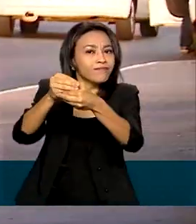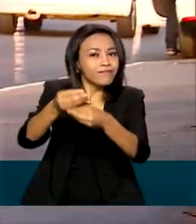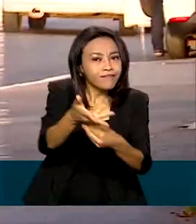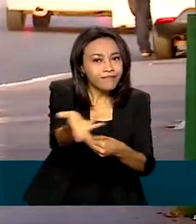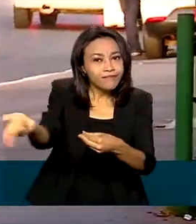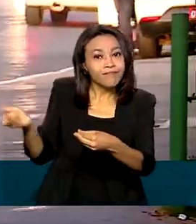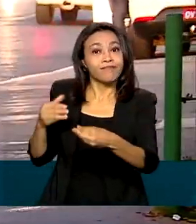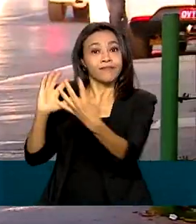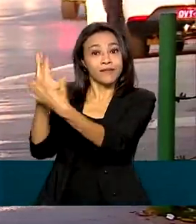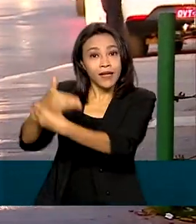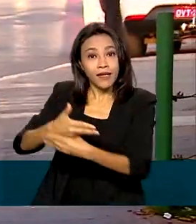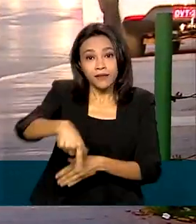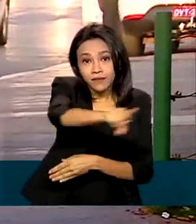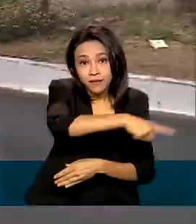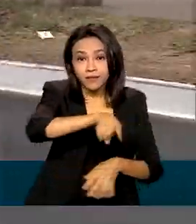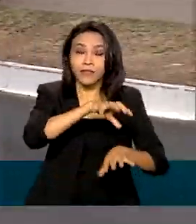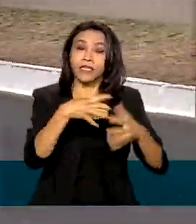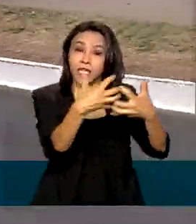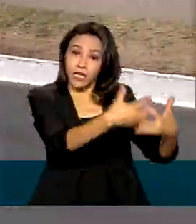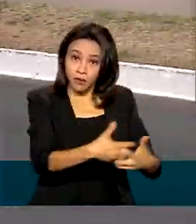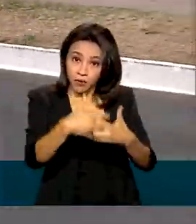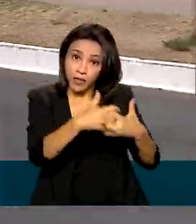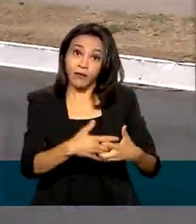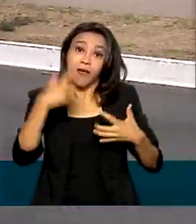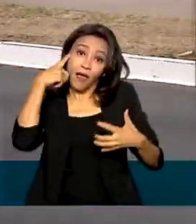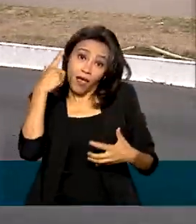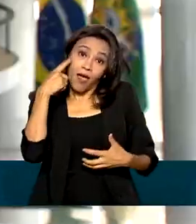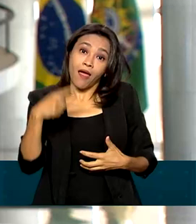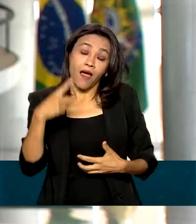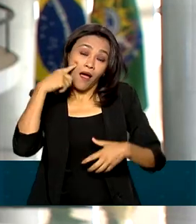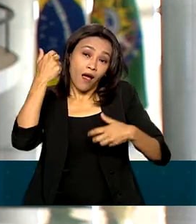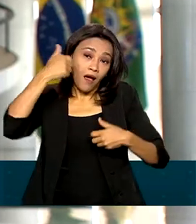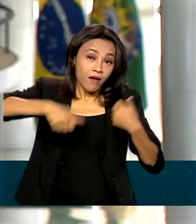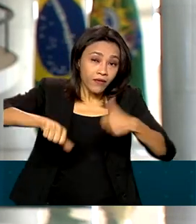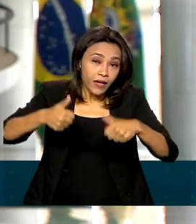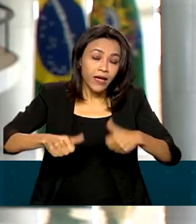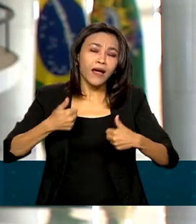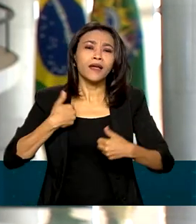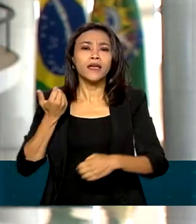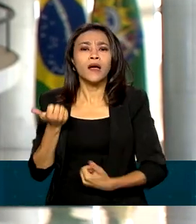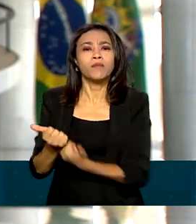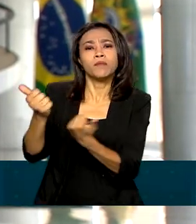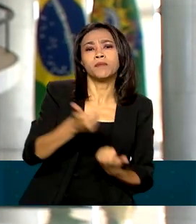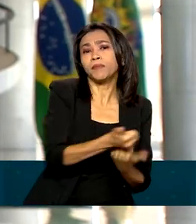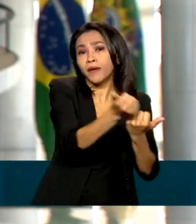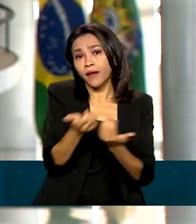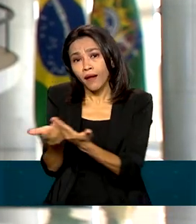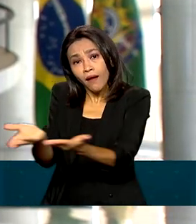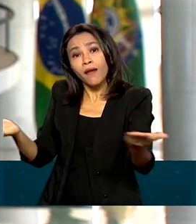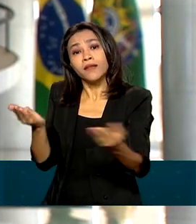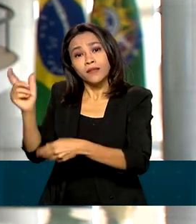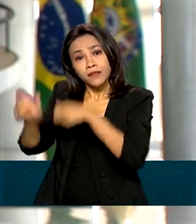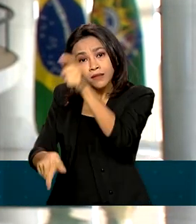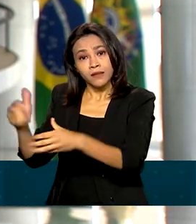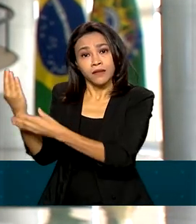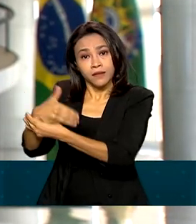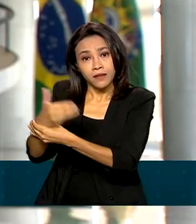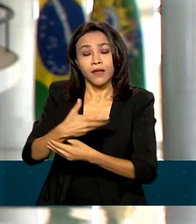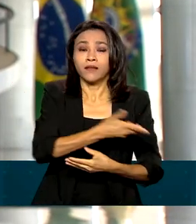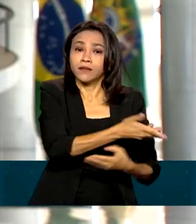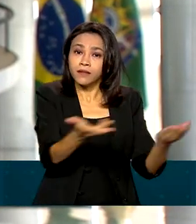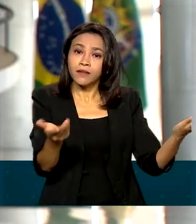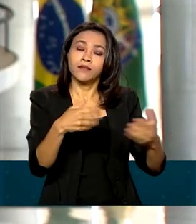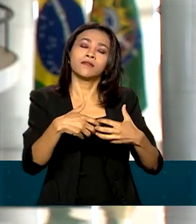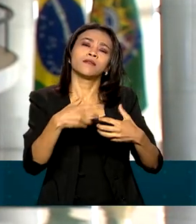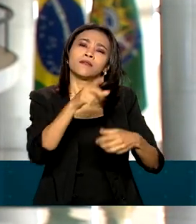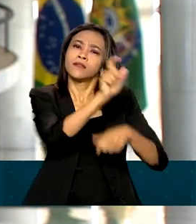e aos caminhoneiros. E o objetivo, Renata, é avaliar isso e atender o maior número de taxistas e caminhoneiros possíveis e também possibilitar que todo o dinheiro